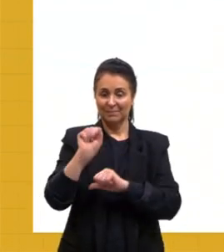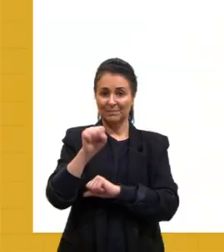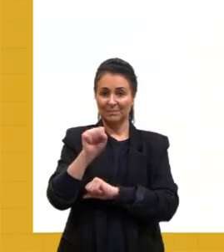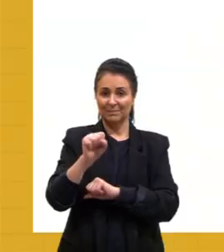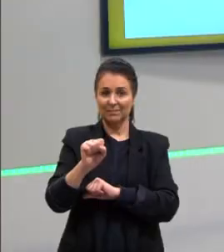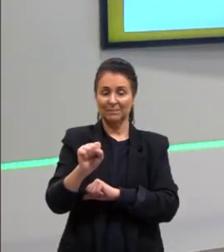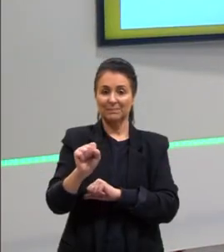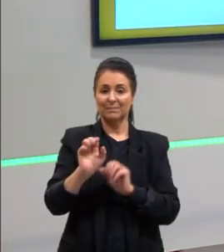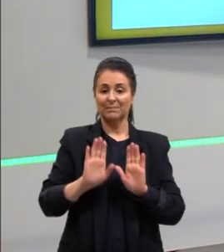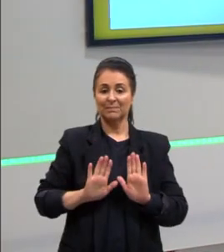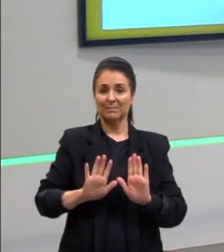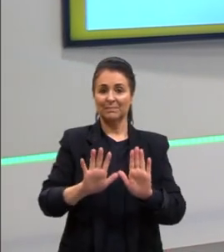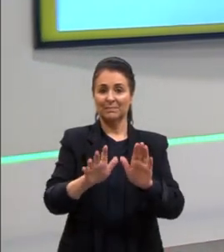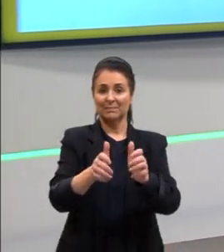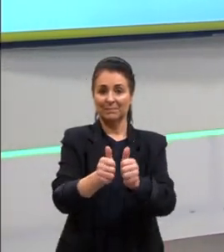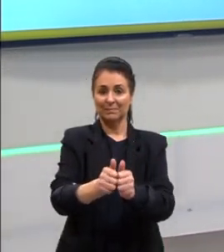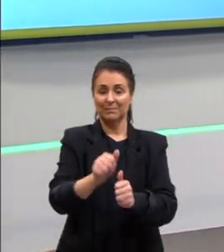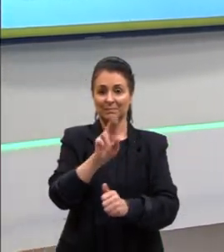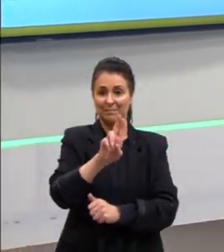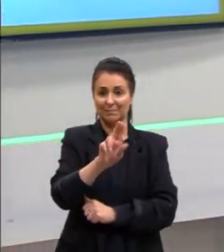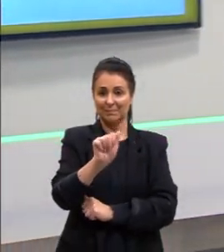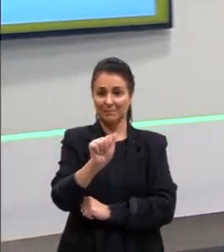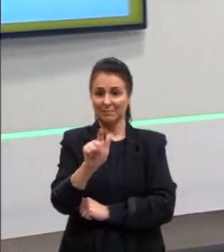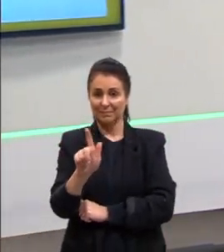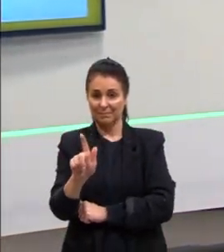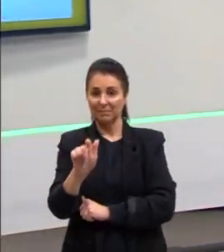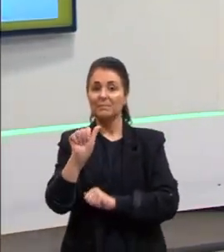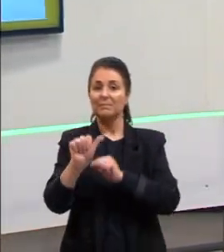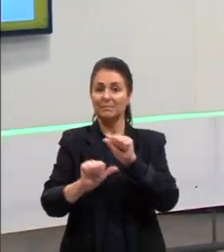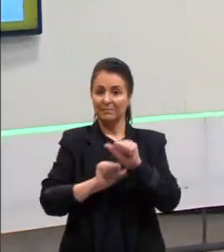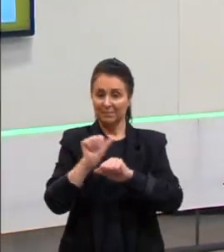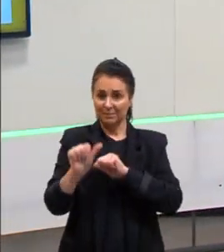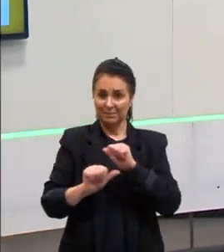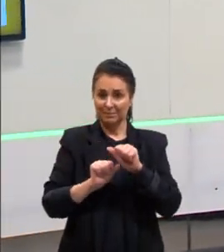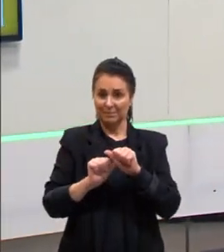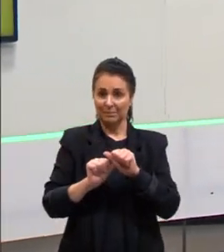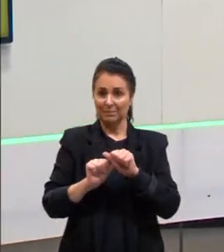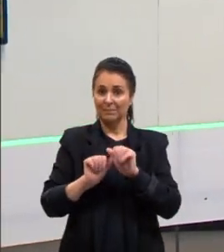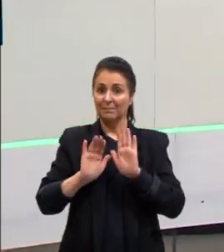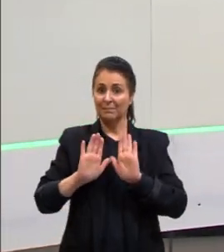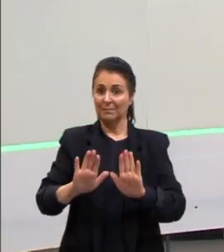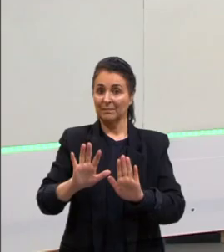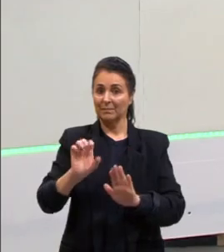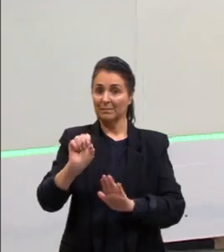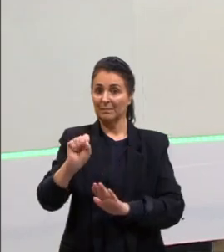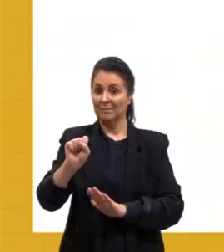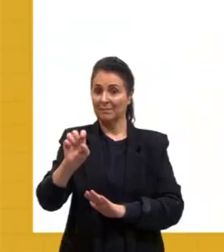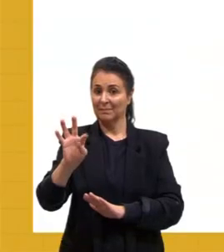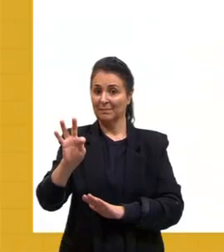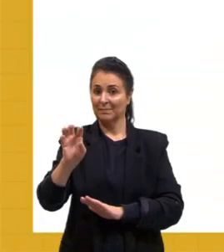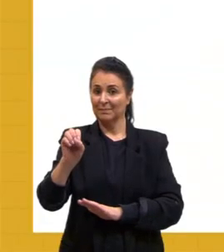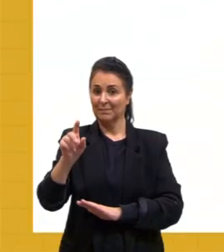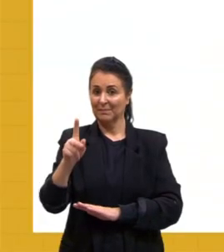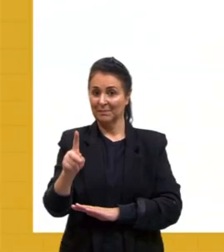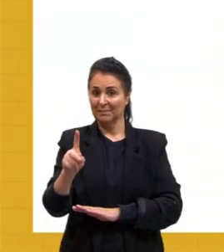O códon 7 é o UAG. O UAG é o stop. Lembra? Onde para?